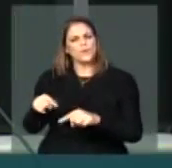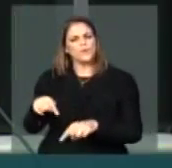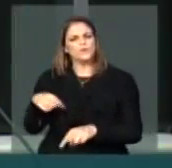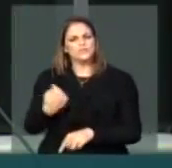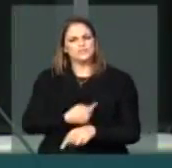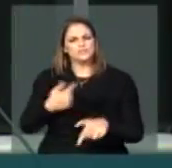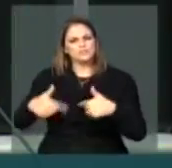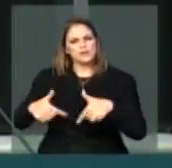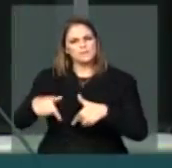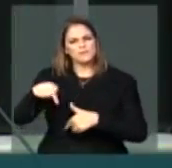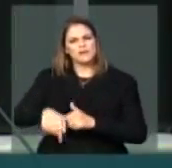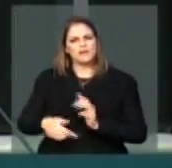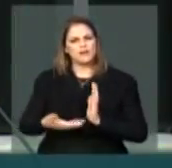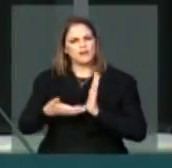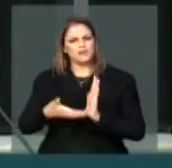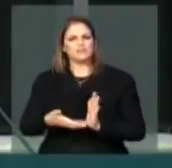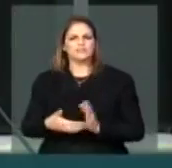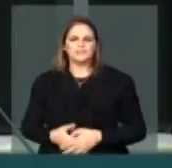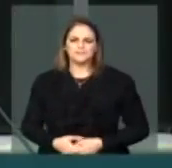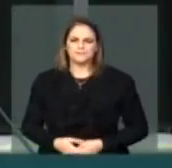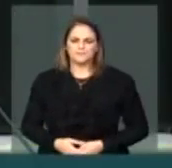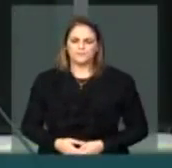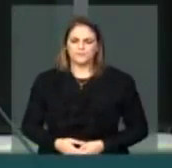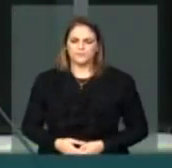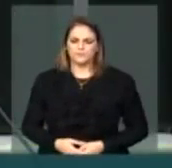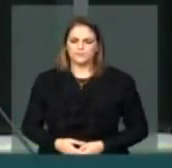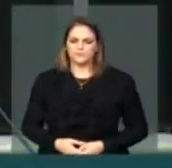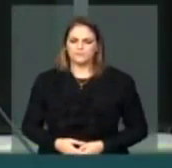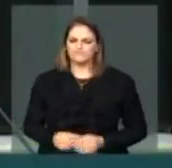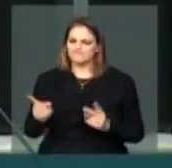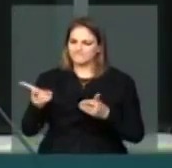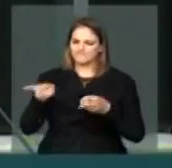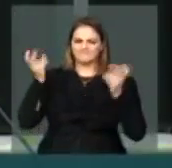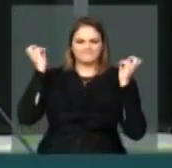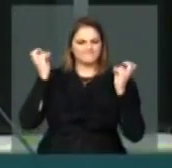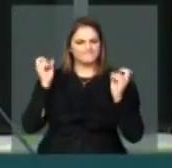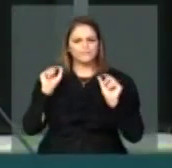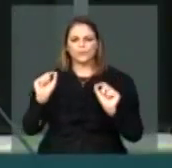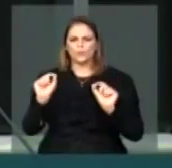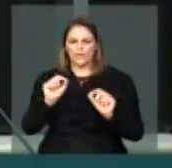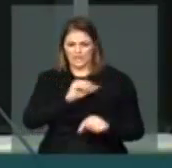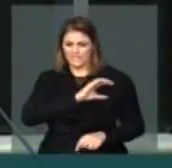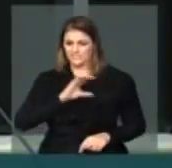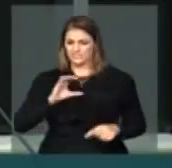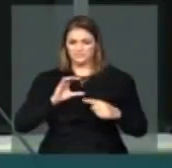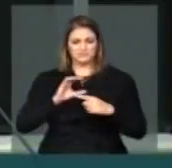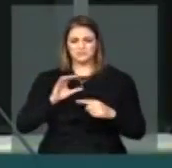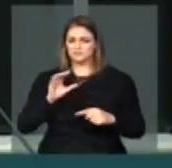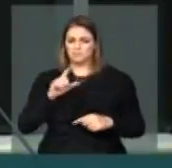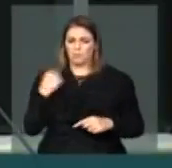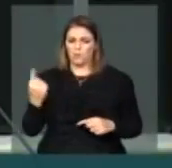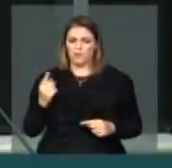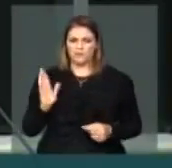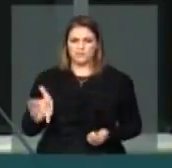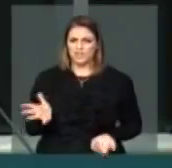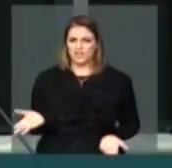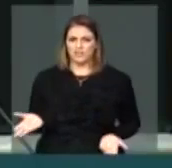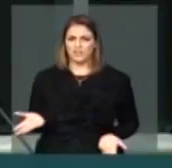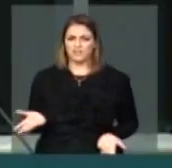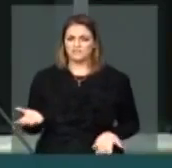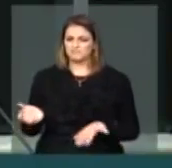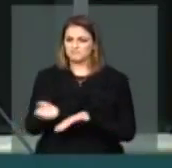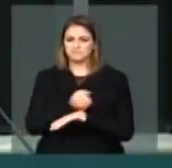membros desta comissão, é uma decretação de morte da Comissão Especial da Reforma Política,